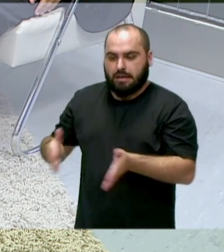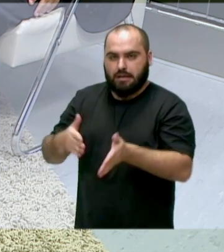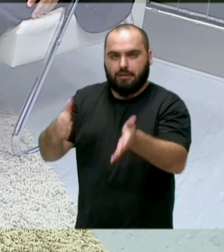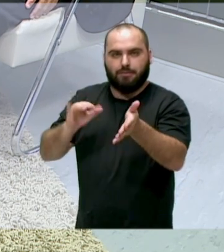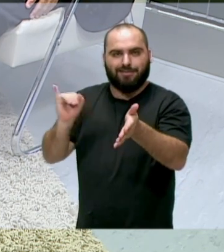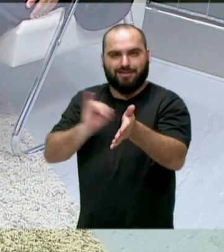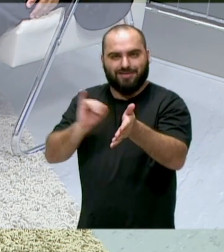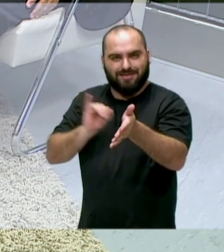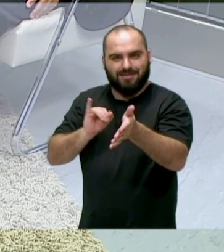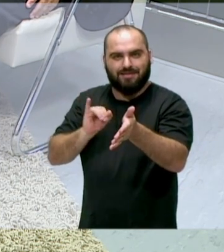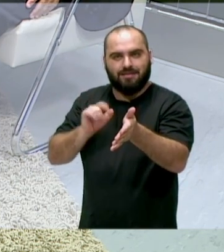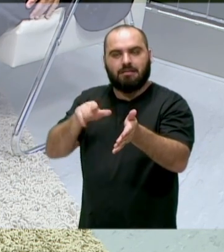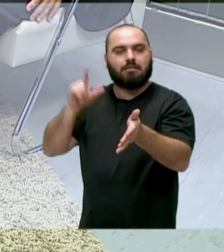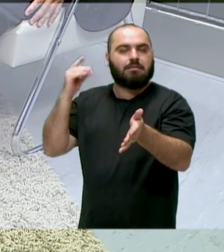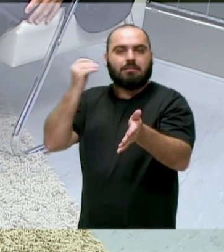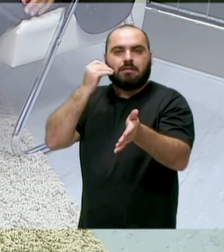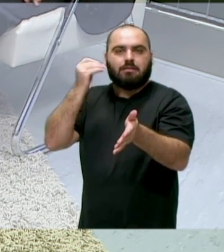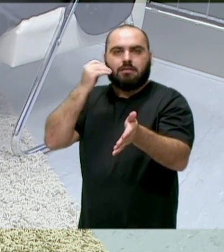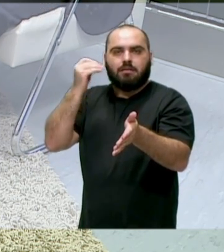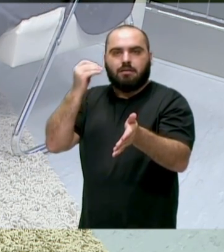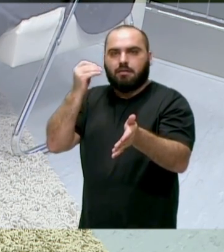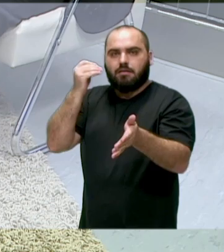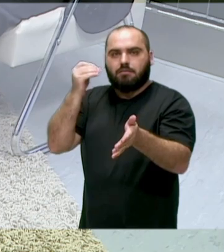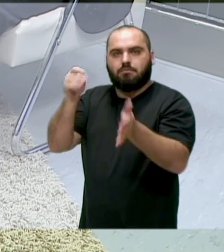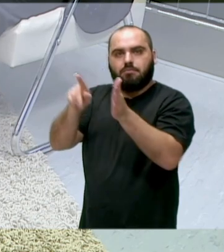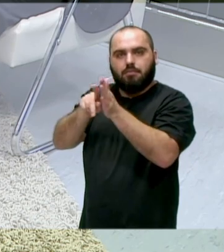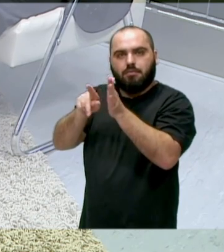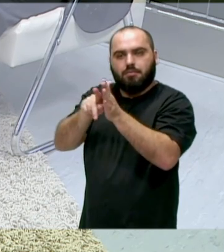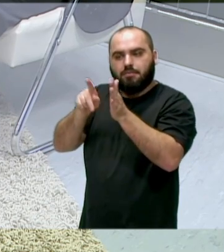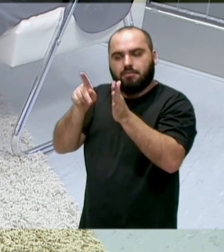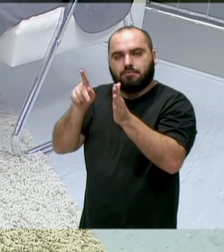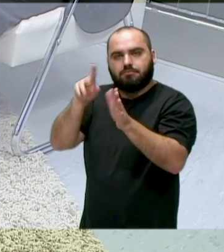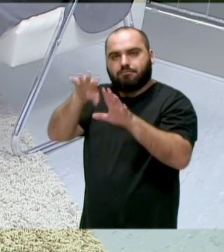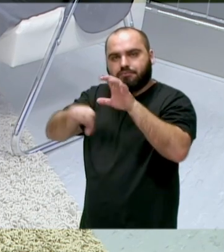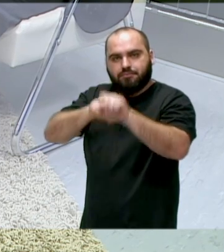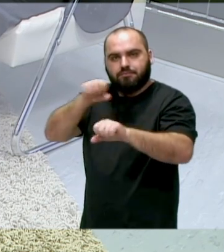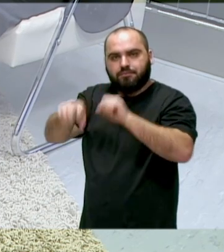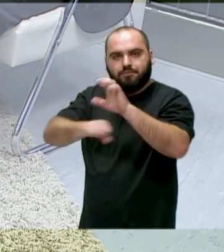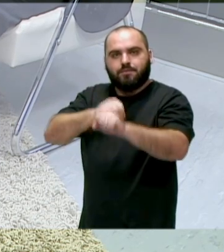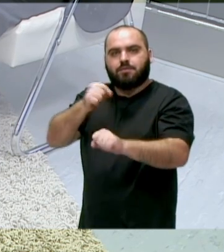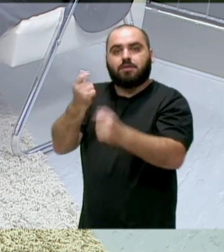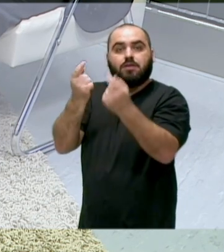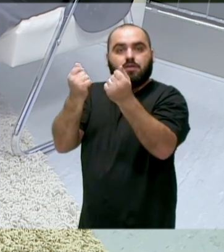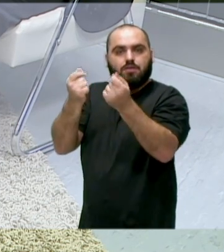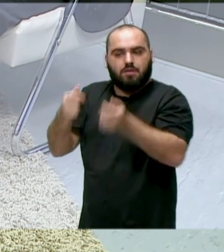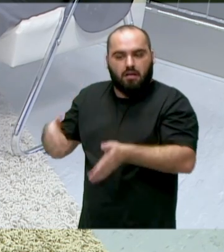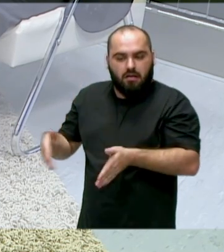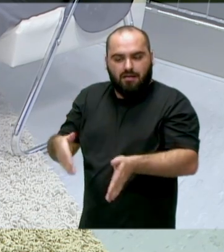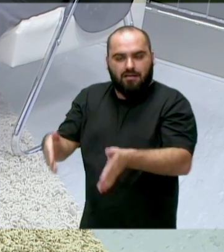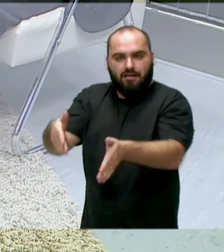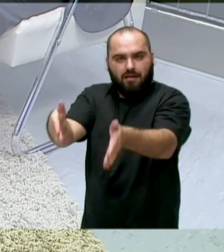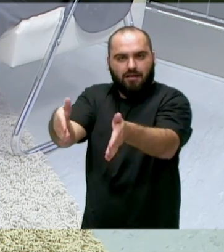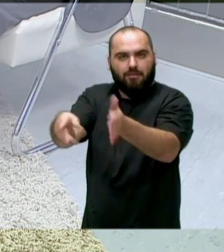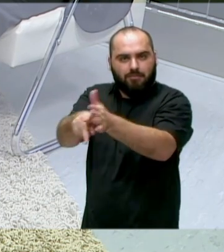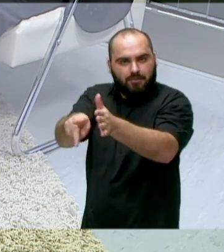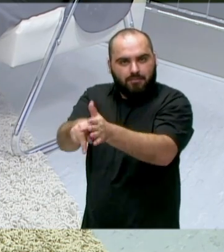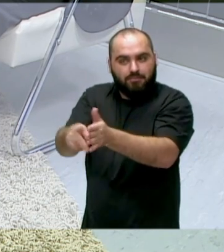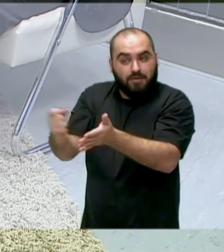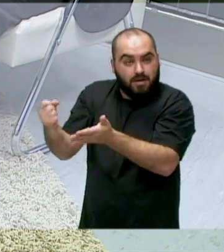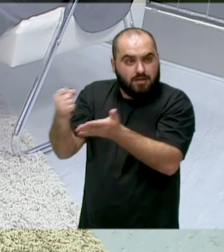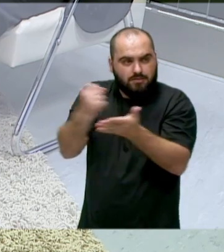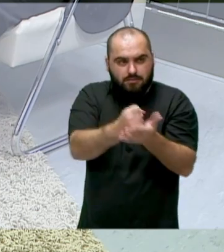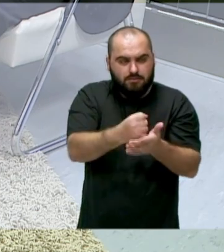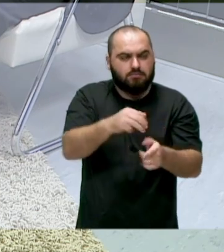buscar, ficar de frente para o rio e buscar extrair os recursos que ele possa oferecer para o desenvolvimento do município.